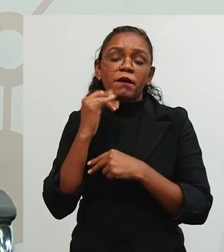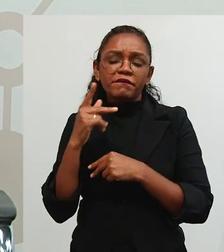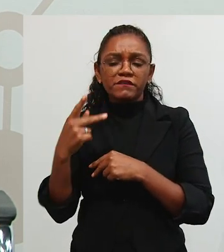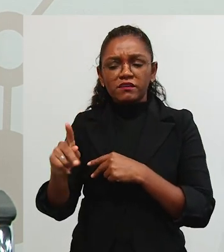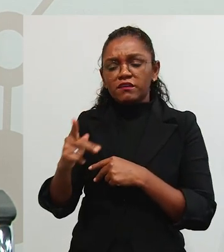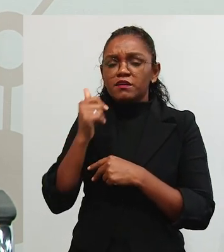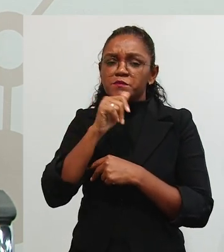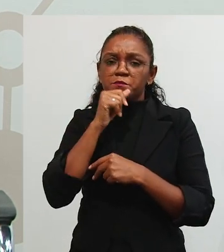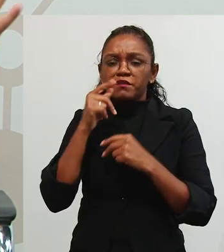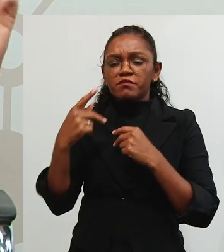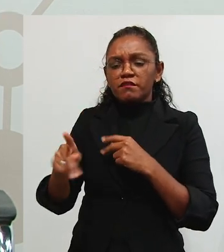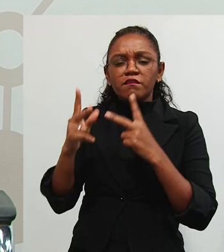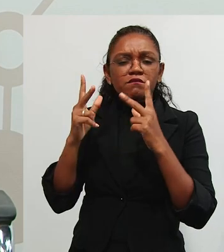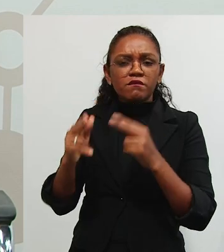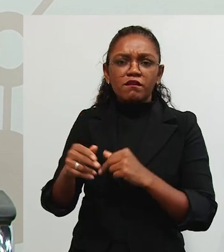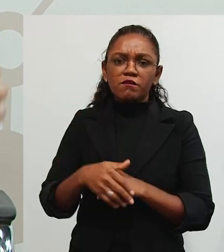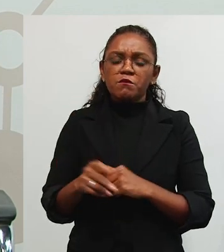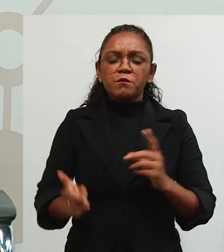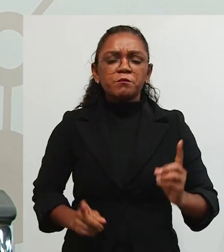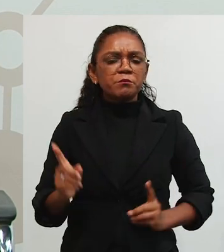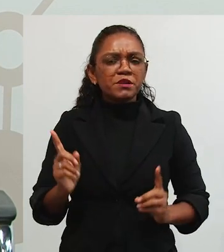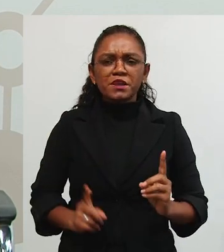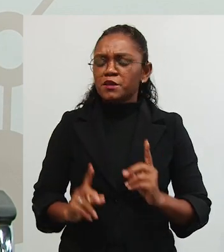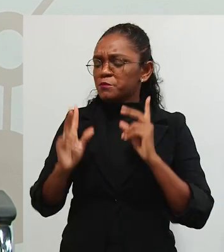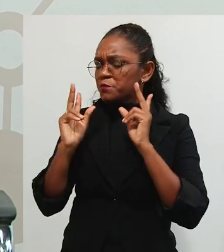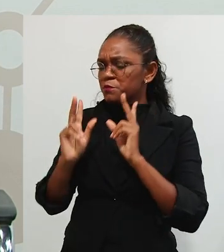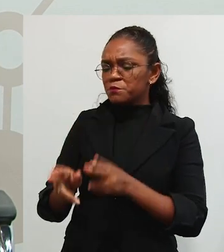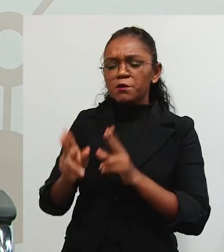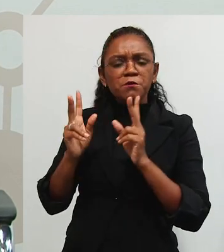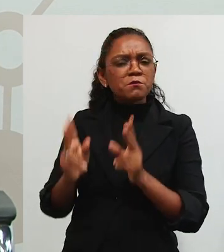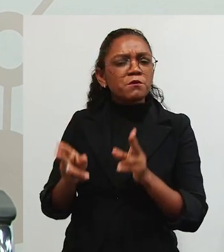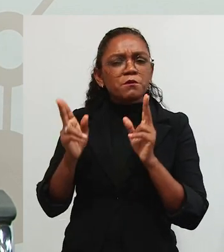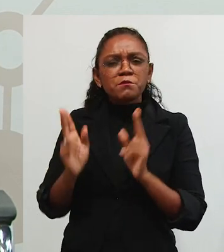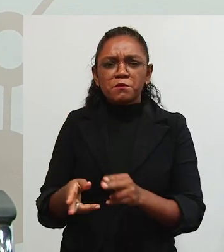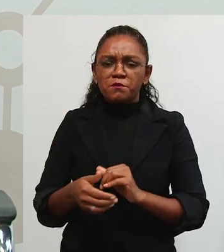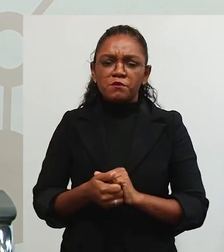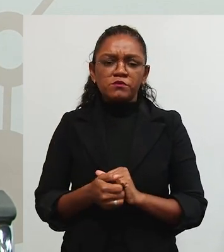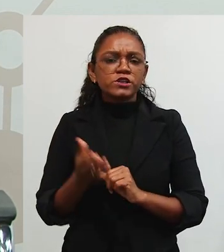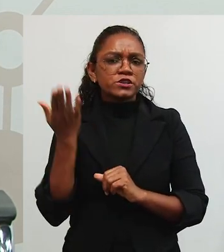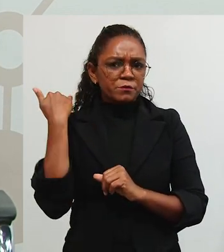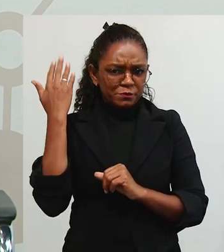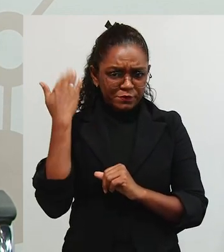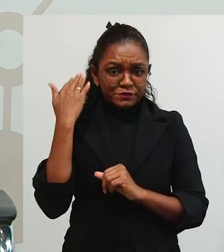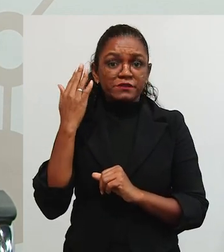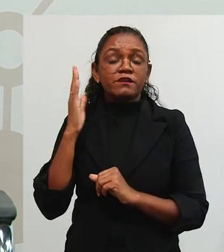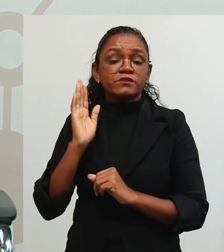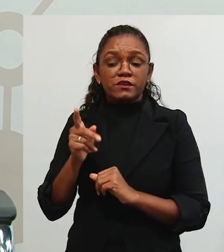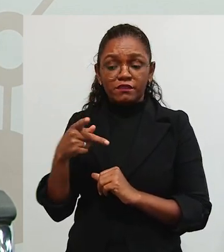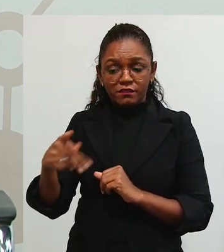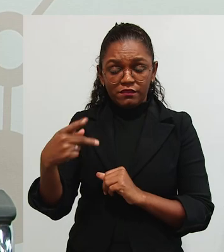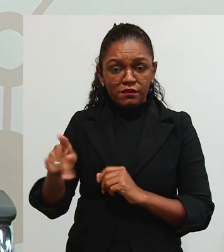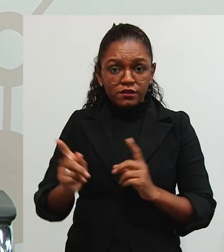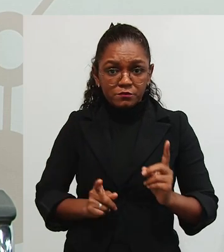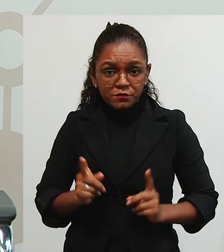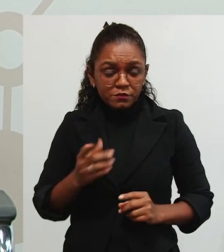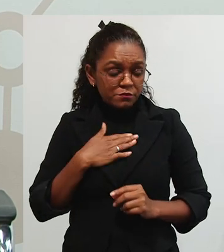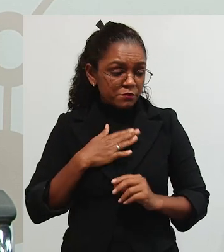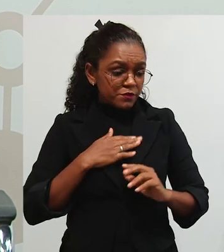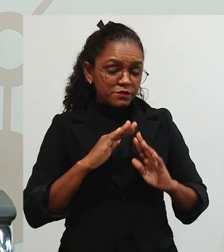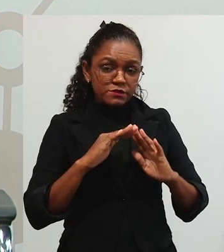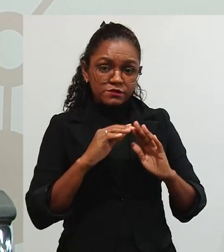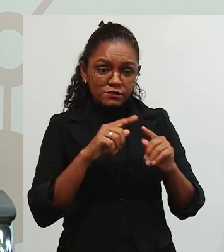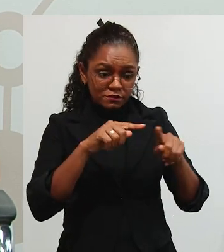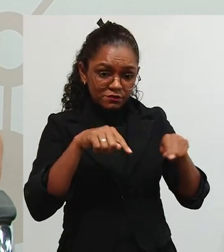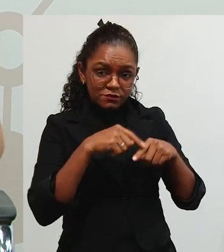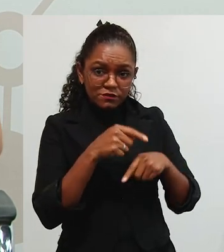É assim mesmo, ele puxou o pai, puxou a mãe, a mãe, ah, puxou o primo, o primo, do mesmo jeito. Eu tive o aluno,